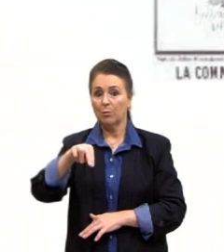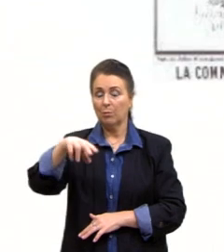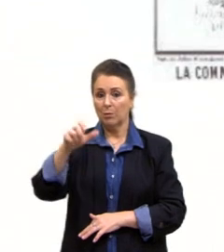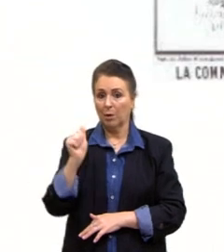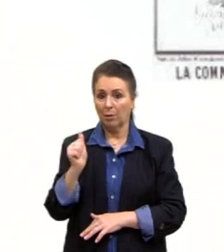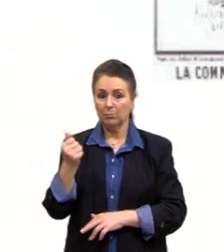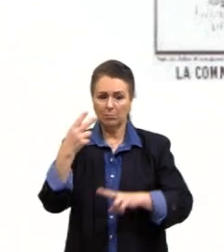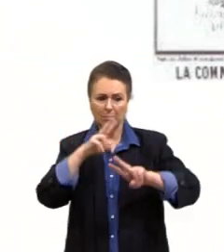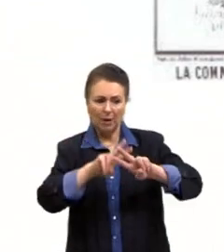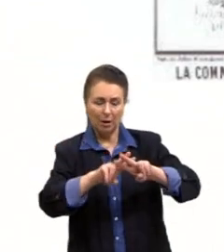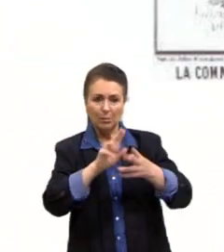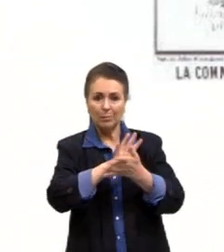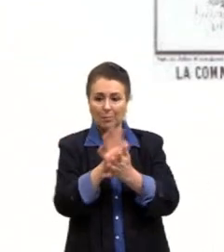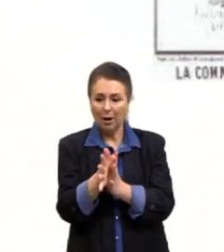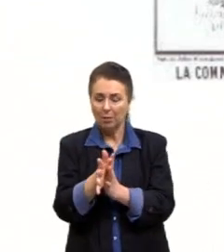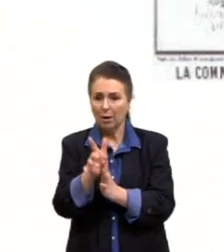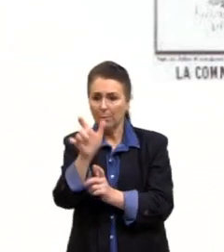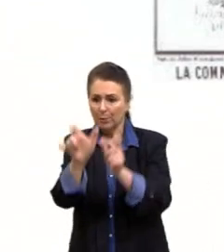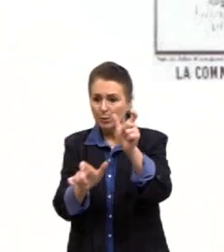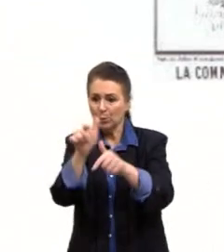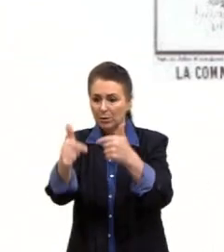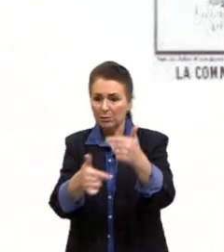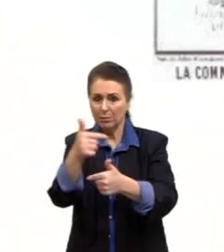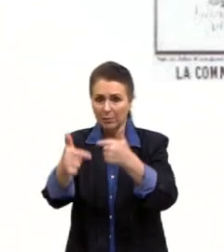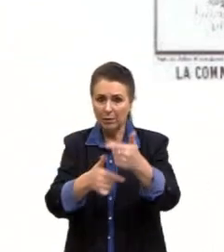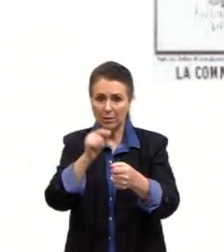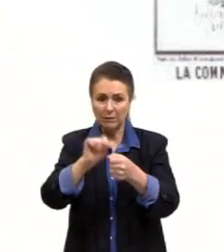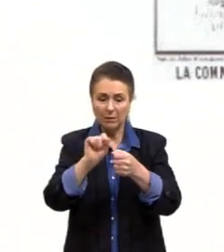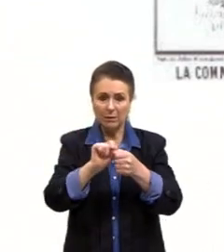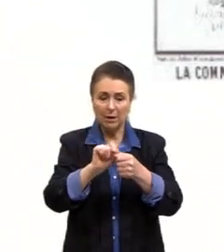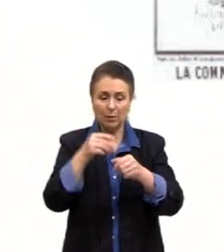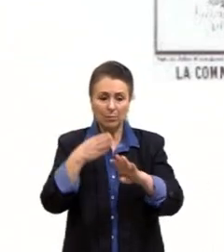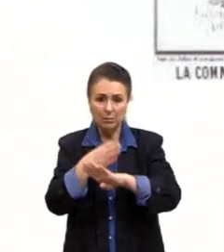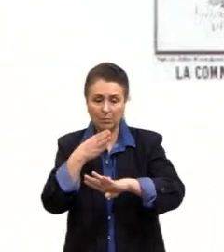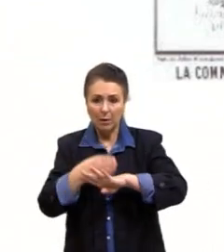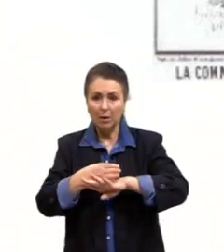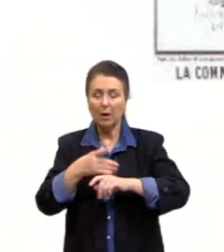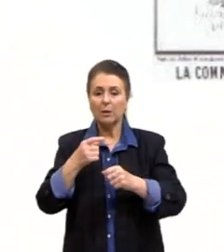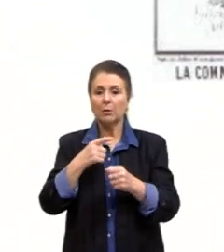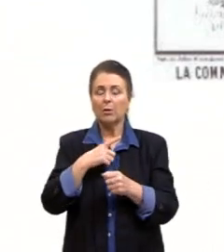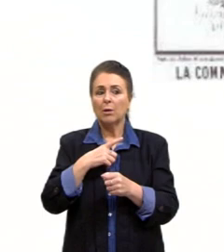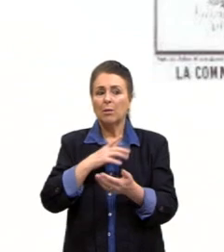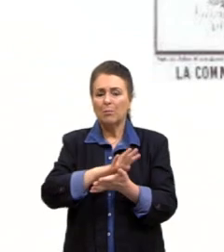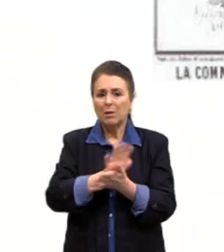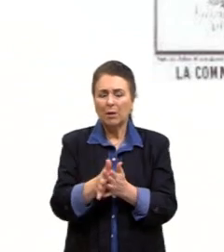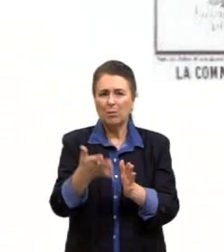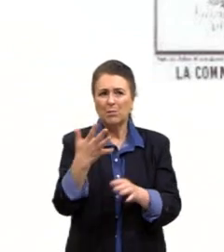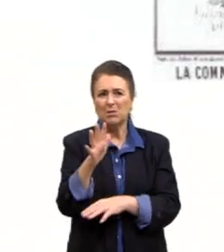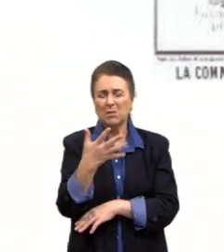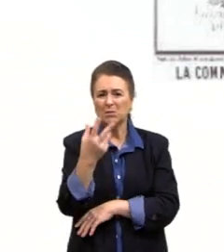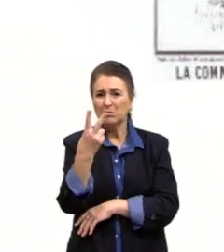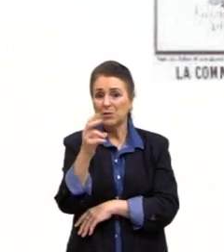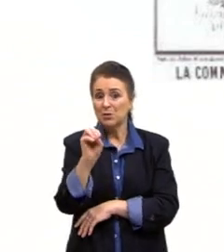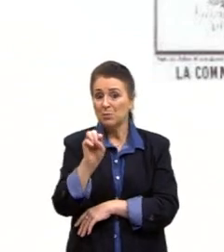dos trabalhadores que fizeram parte, que organizaram movimentos. Tem estimativos aí que mataram cerca de 20 mil pessoas e que outras